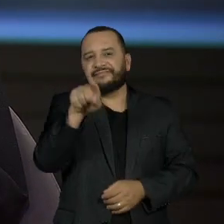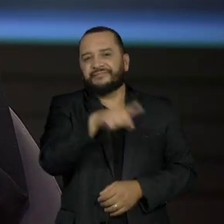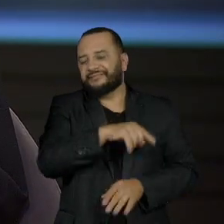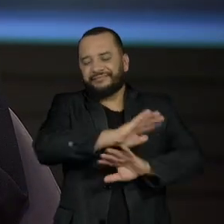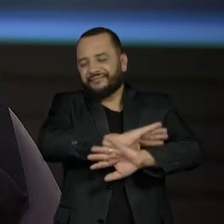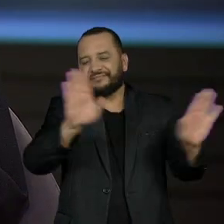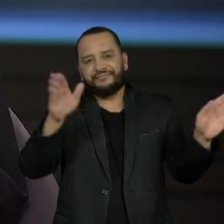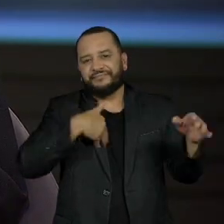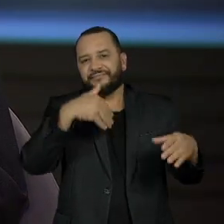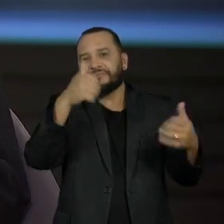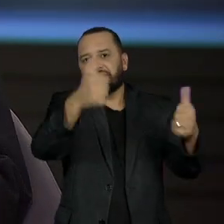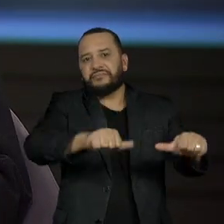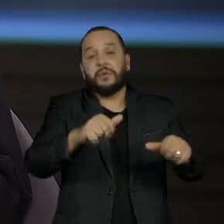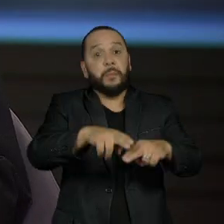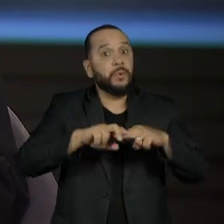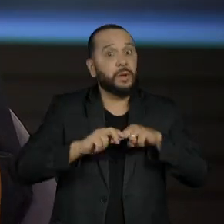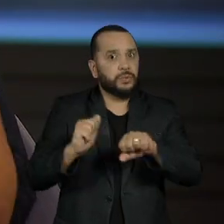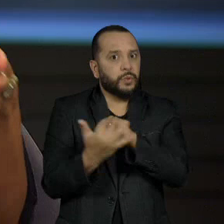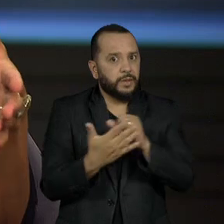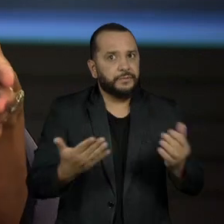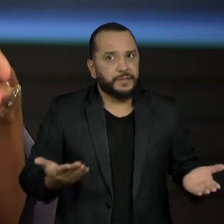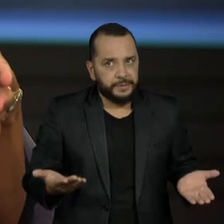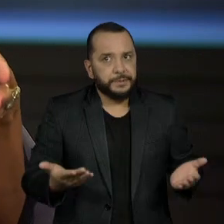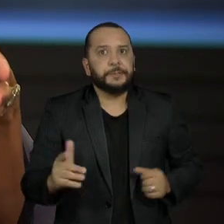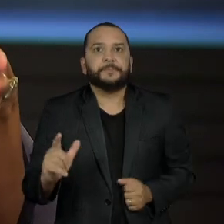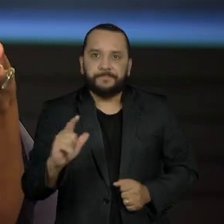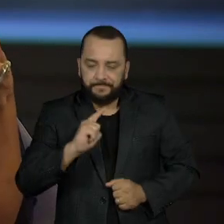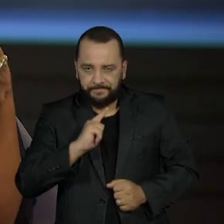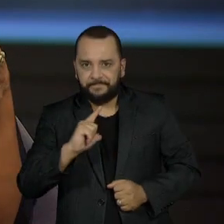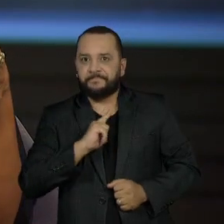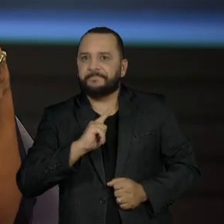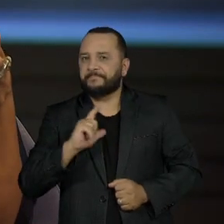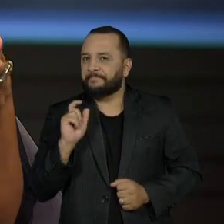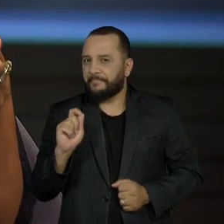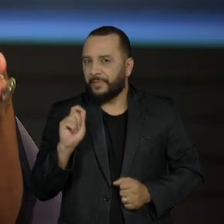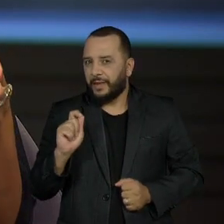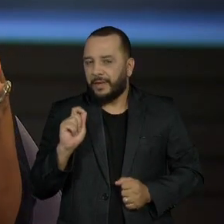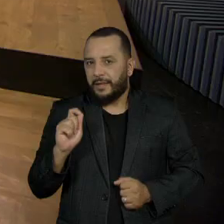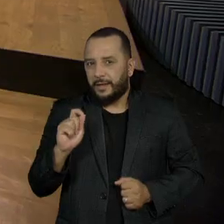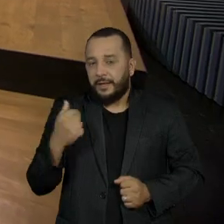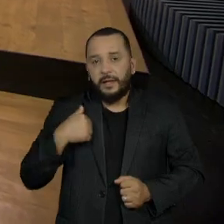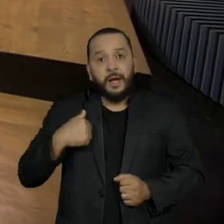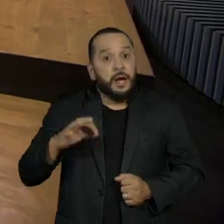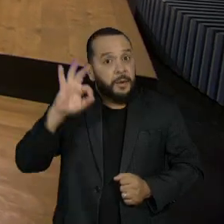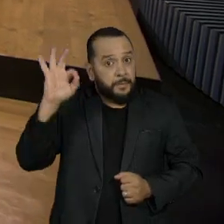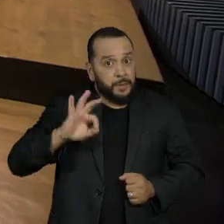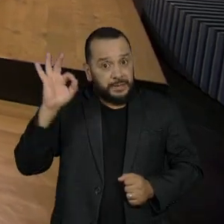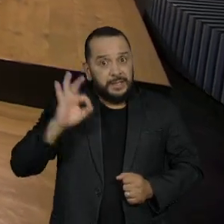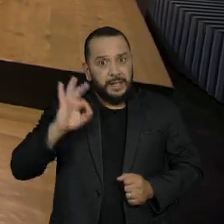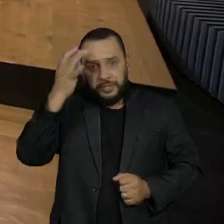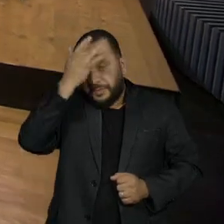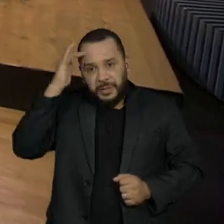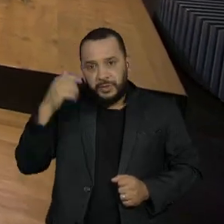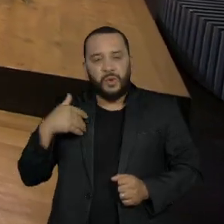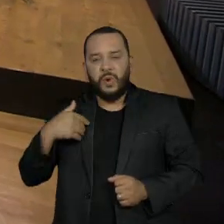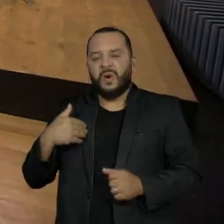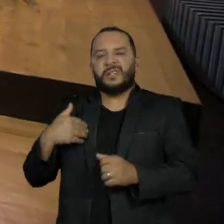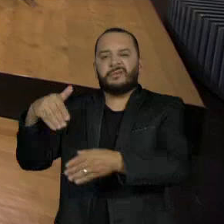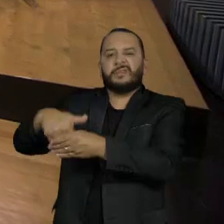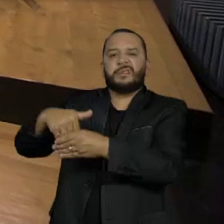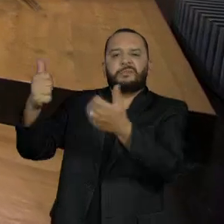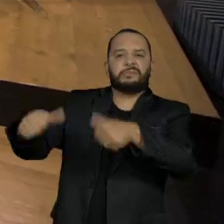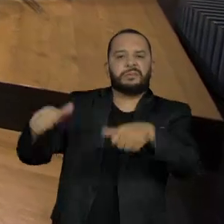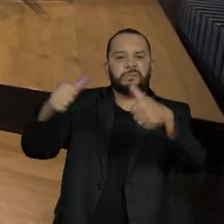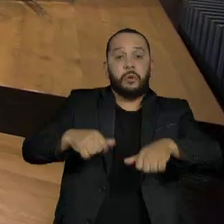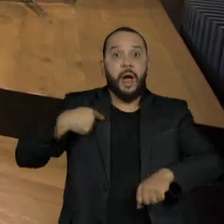eleição por conta da pandemia. A gente já teve uma grande, taxa de abstenção no primeiro turno maior do que em eleições